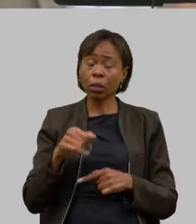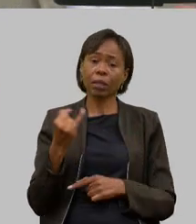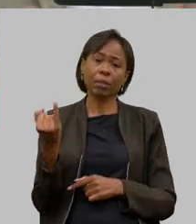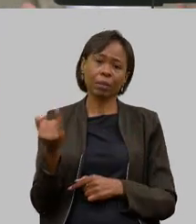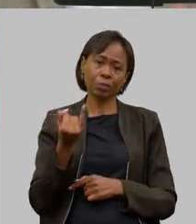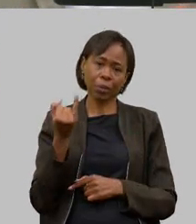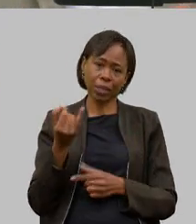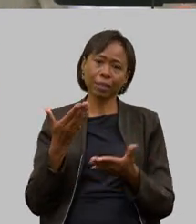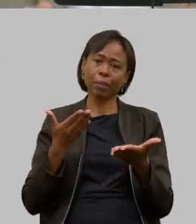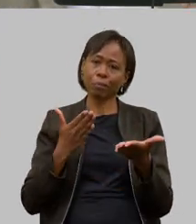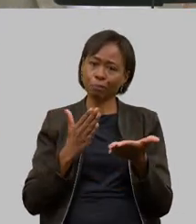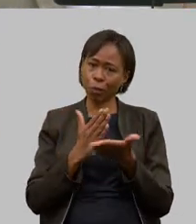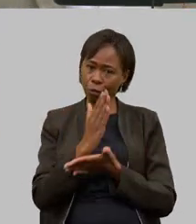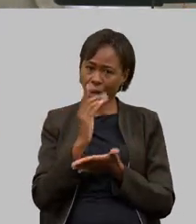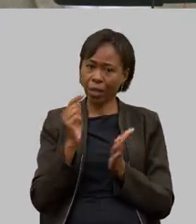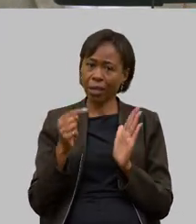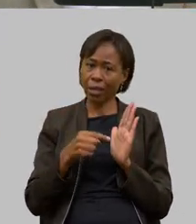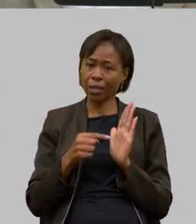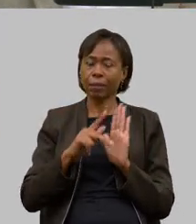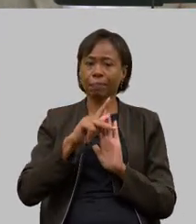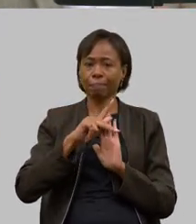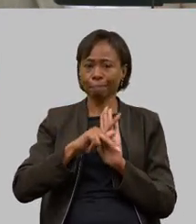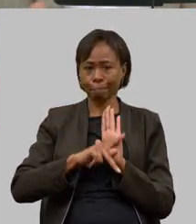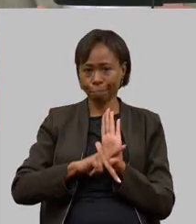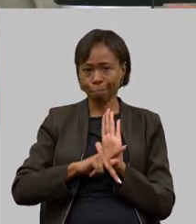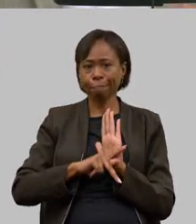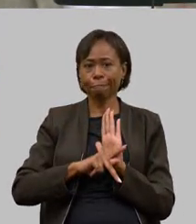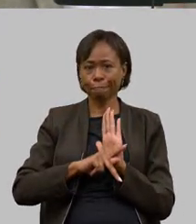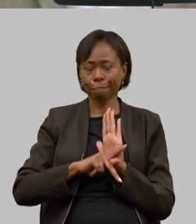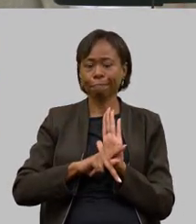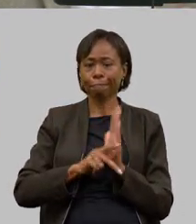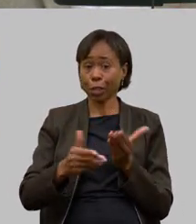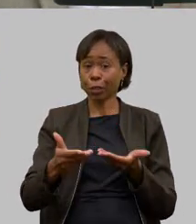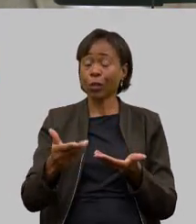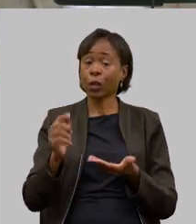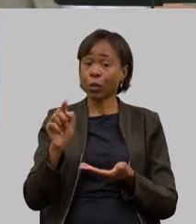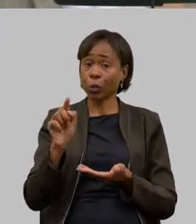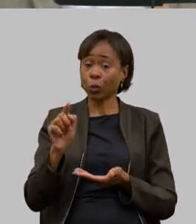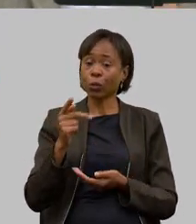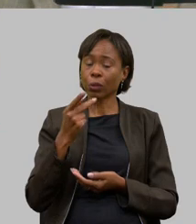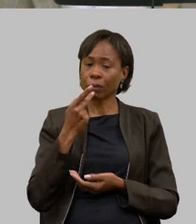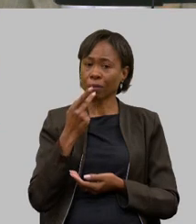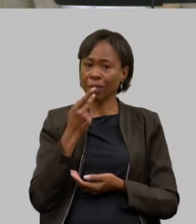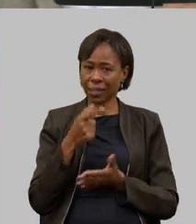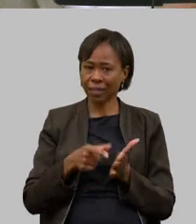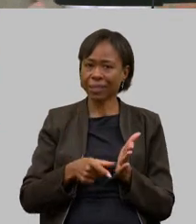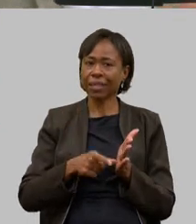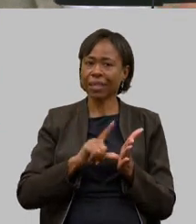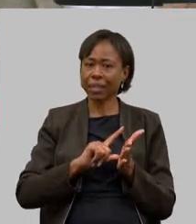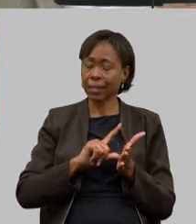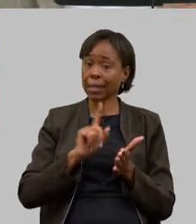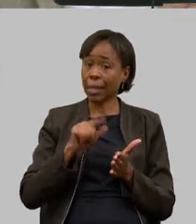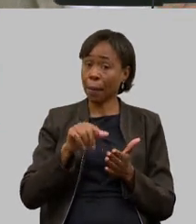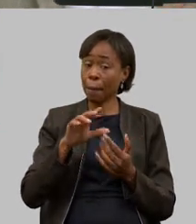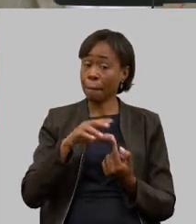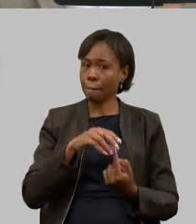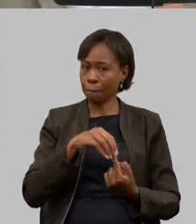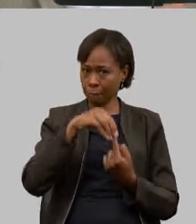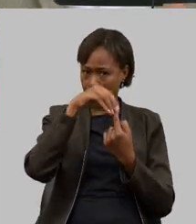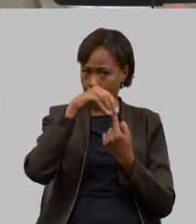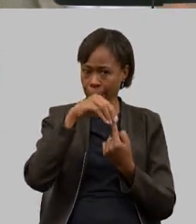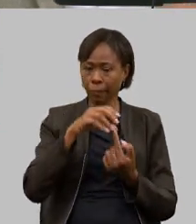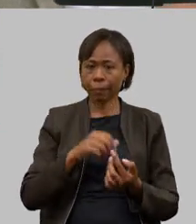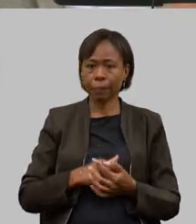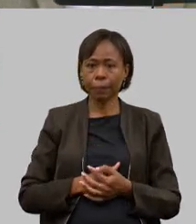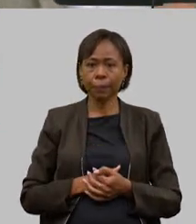aprovarmos esse projeto que foi colocado aqui muito bem pelo senhor como prioridade para nós e